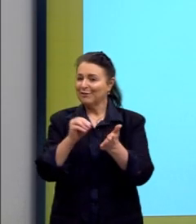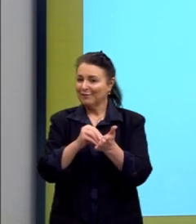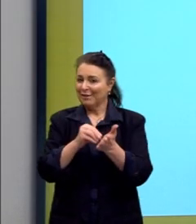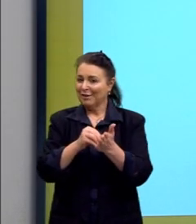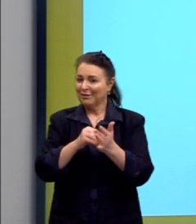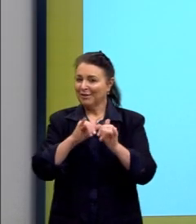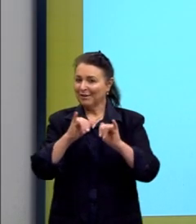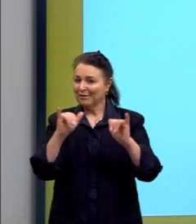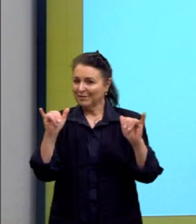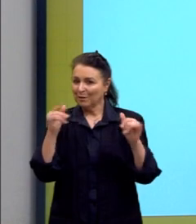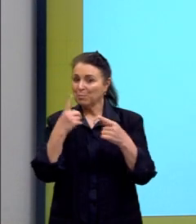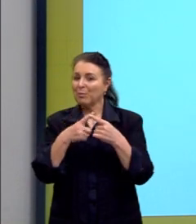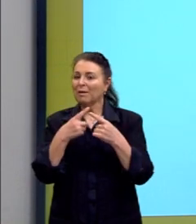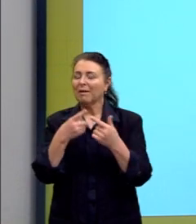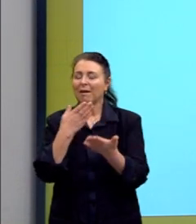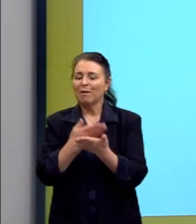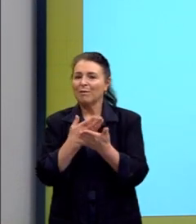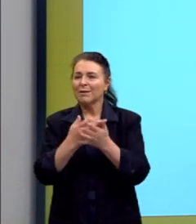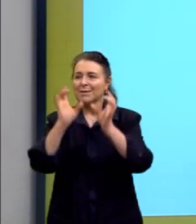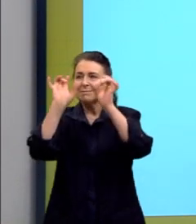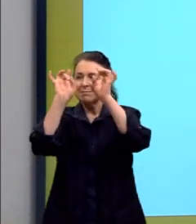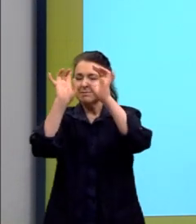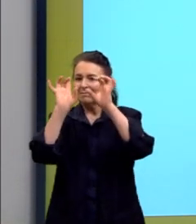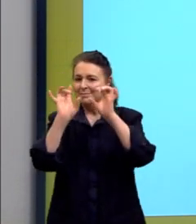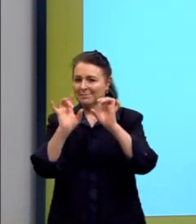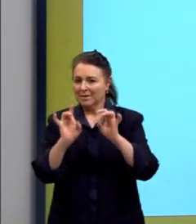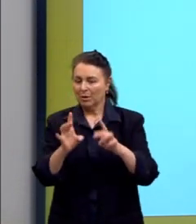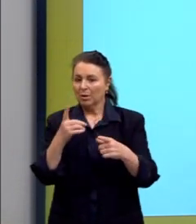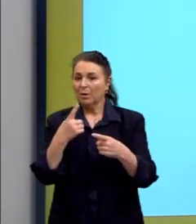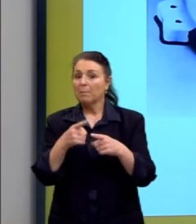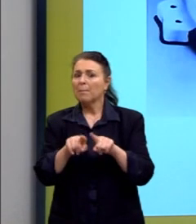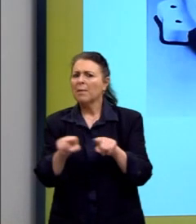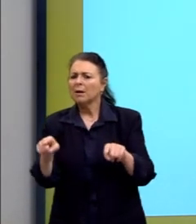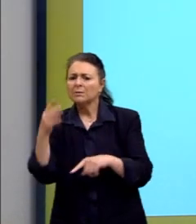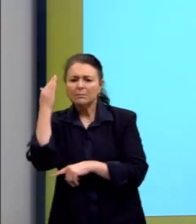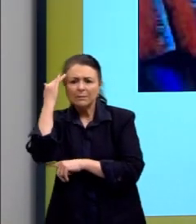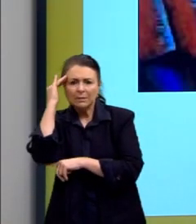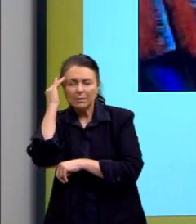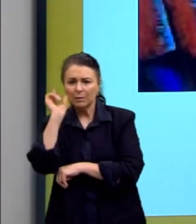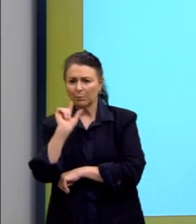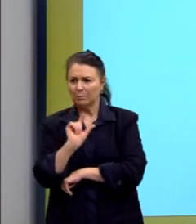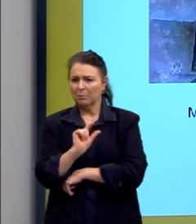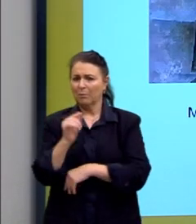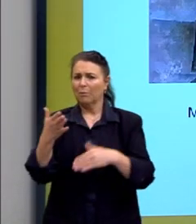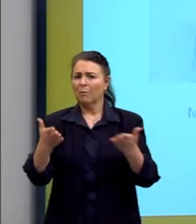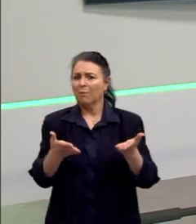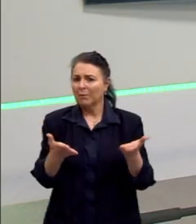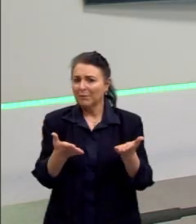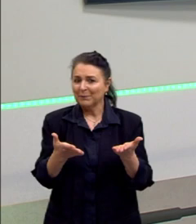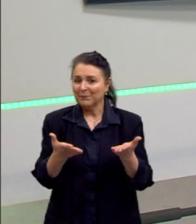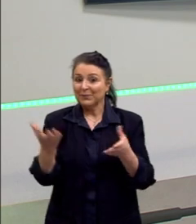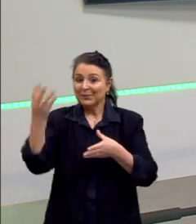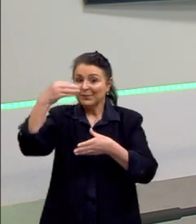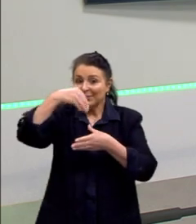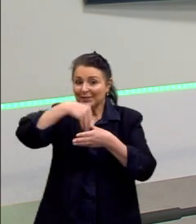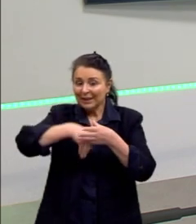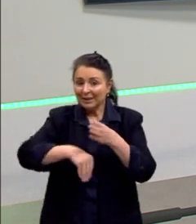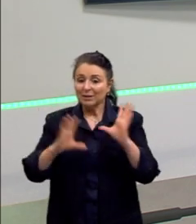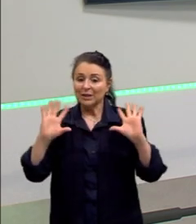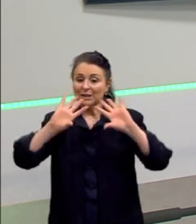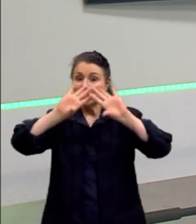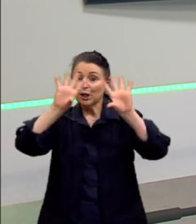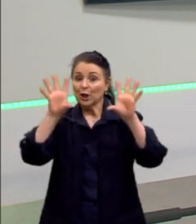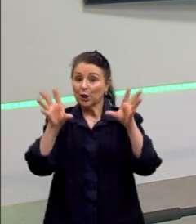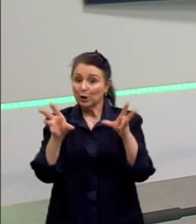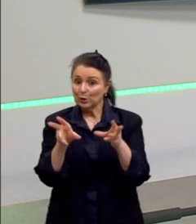nós vamos ter uma aula específica, certo? Mas para que possamos entender, então, dentro deste resumão da aula